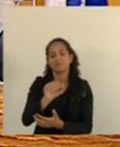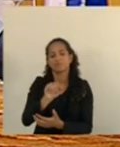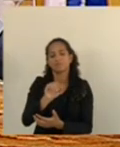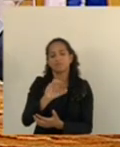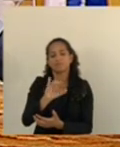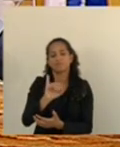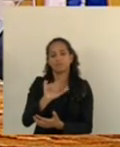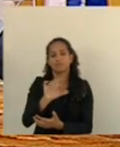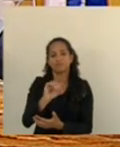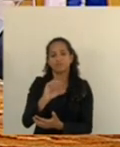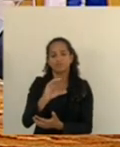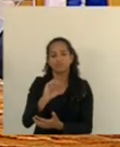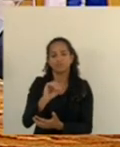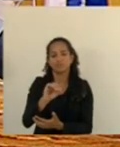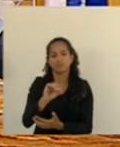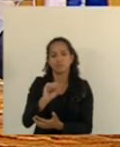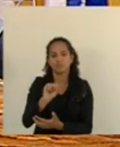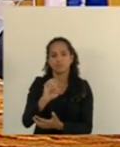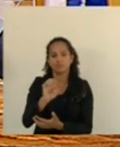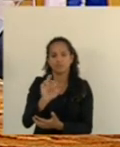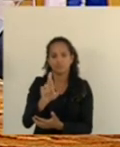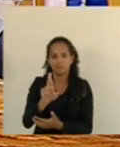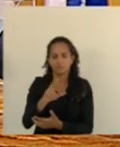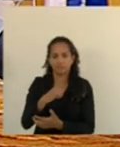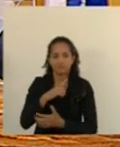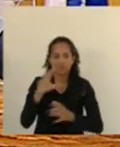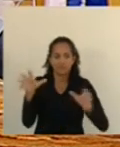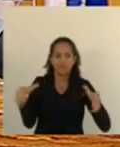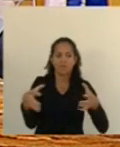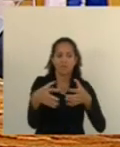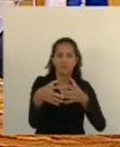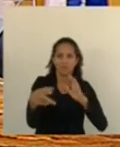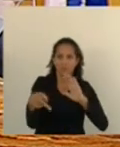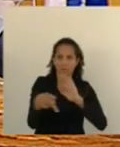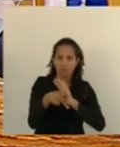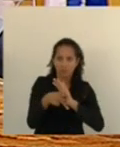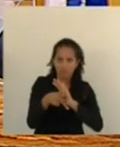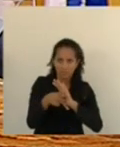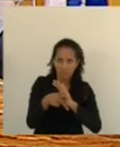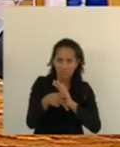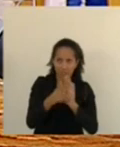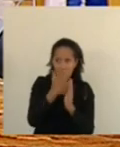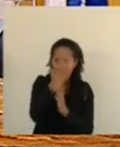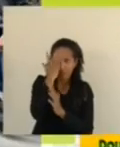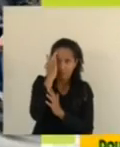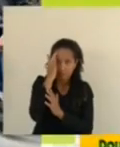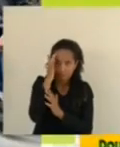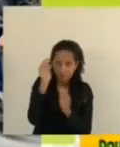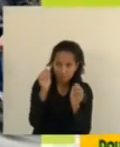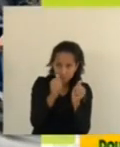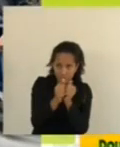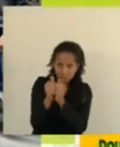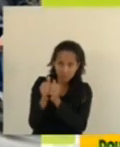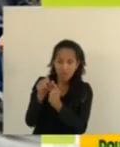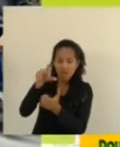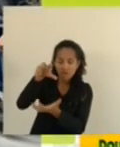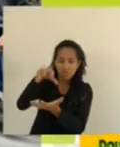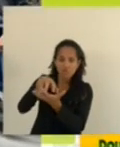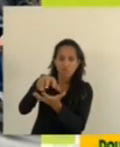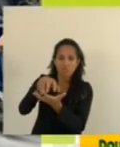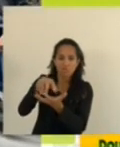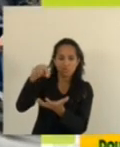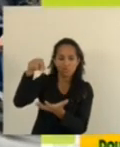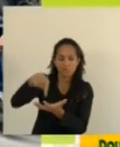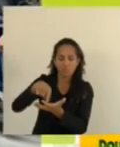mostrando a equipe da PADES e usuários. Esse núcleo está sendo